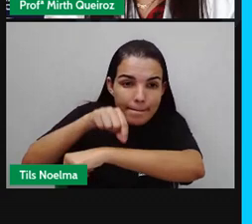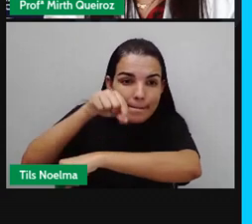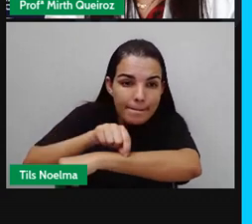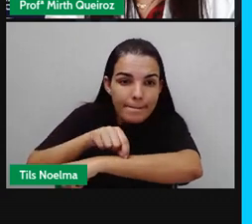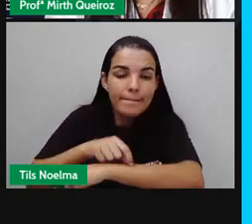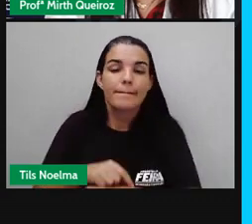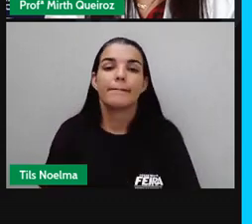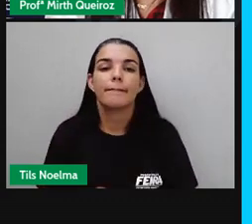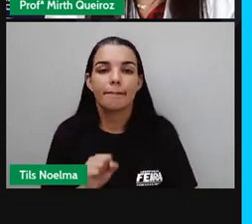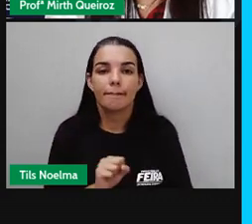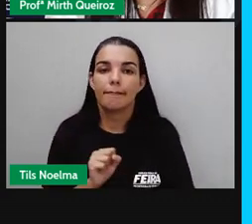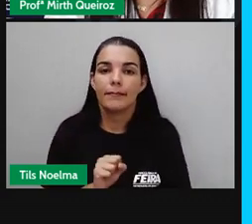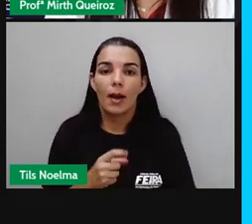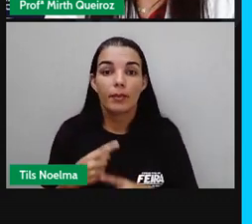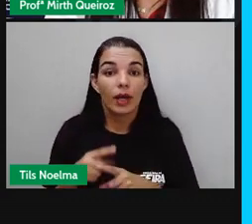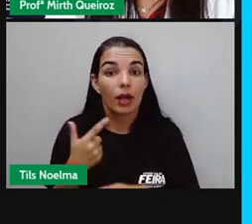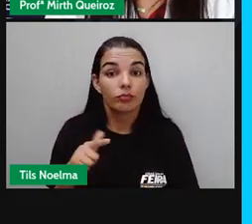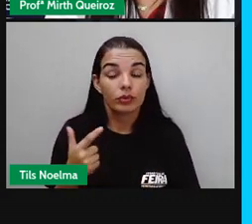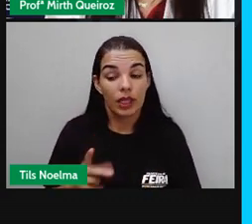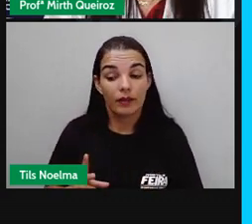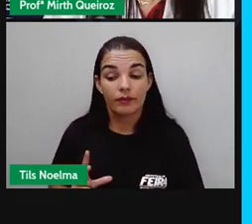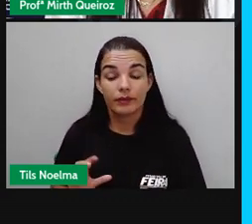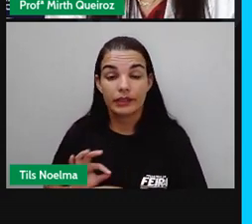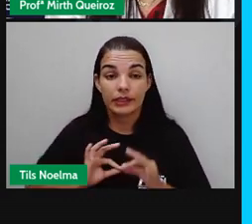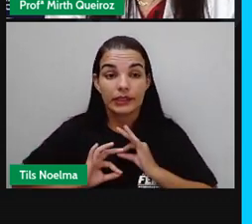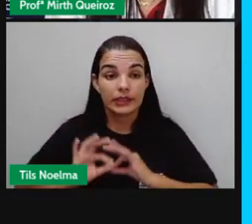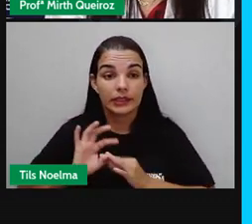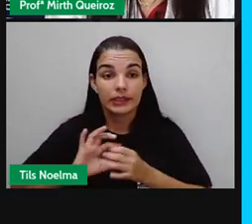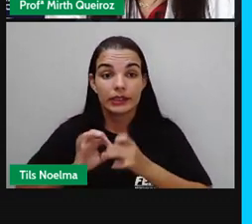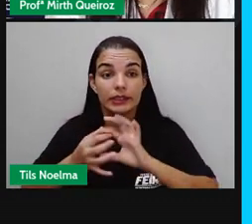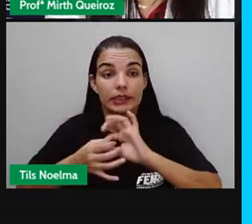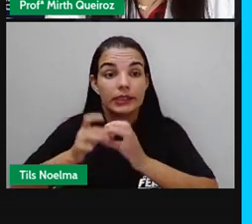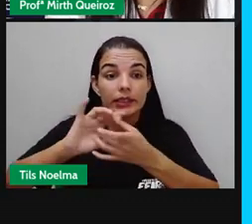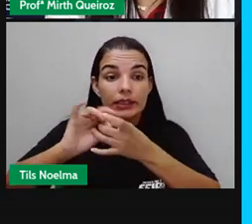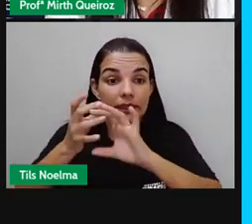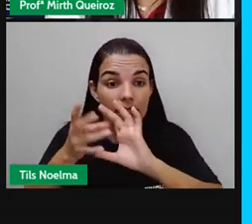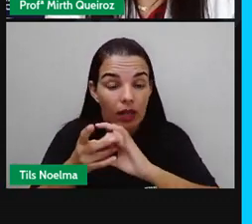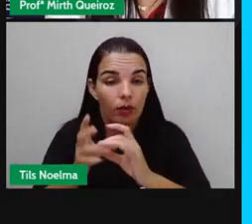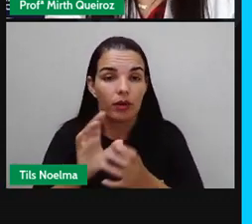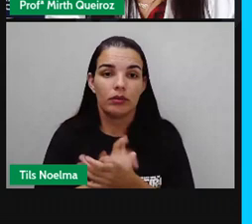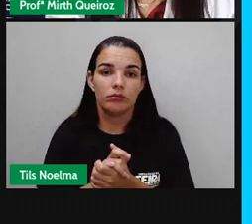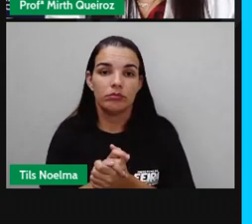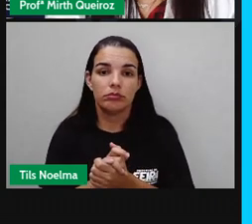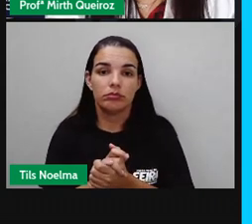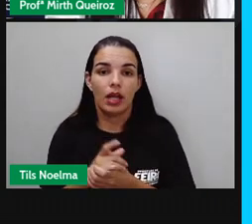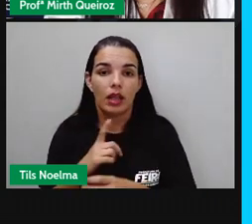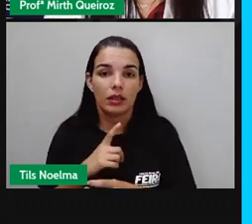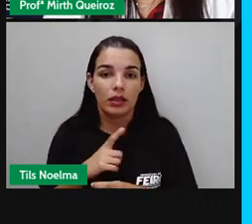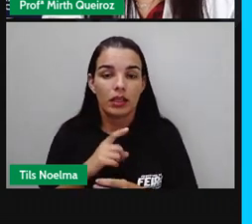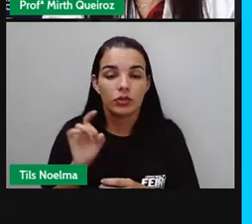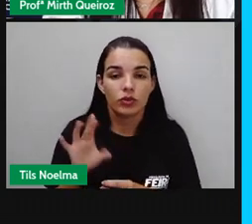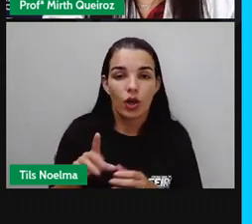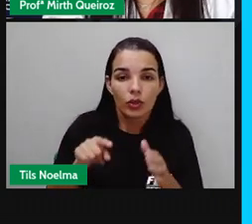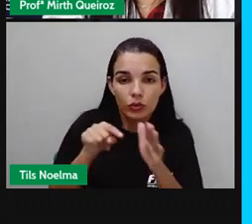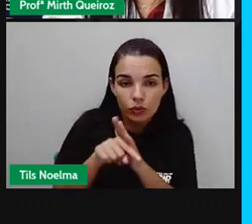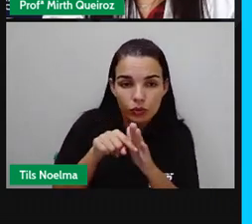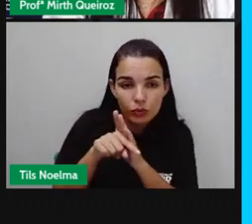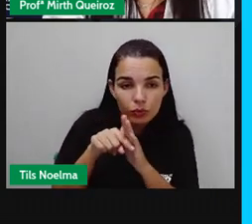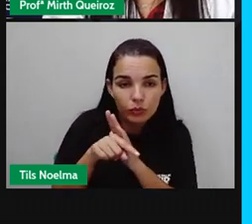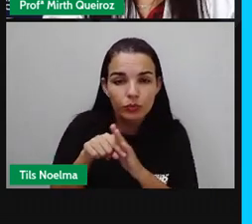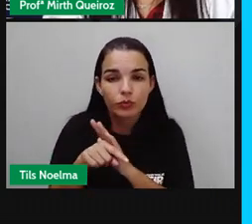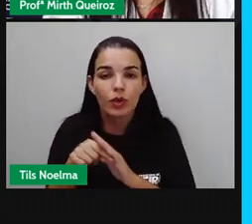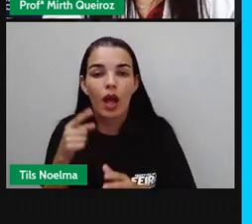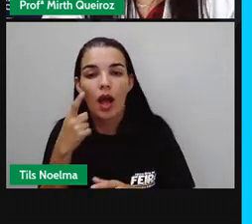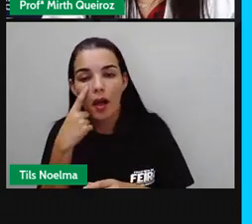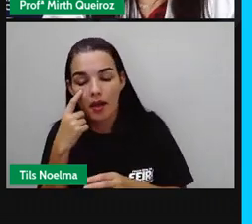Porque eles não apresentam organização celular. Os vírus não apresentam células. Eles são estudados também aí na